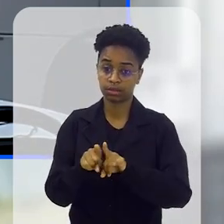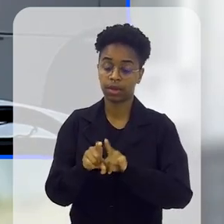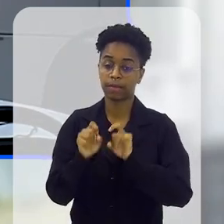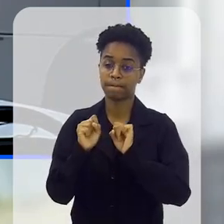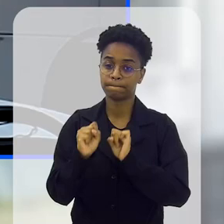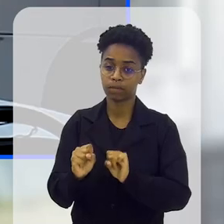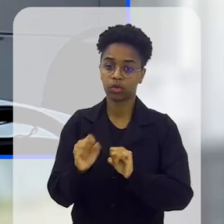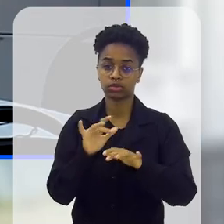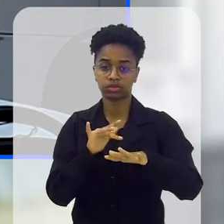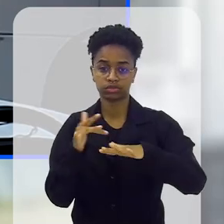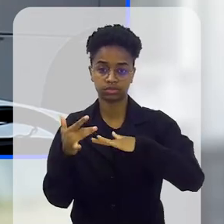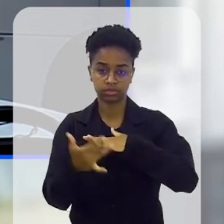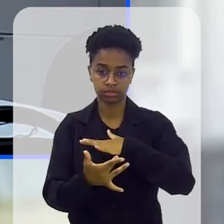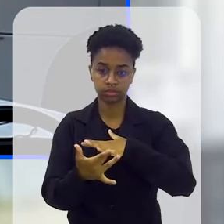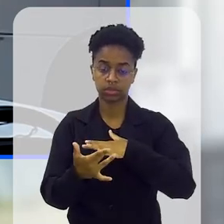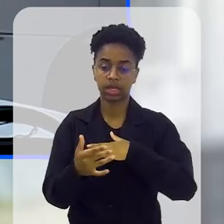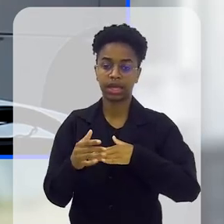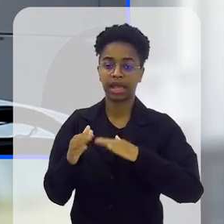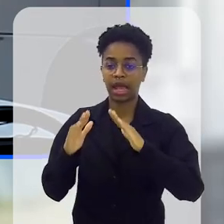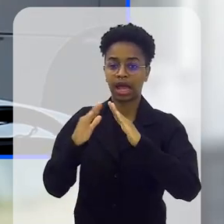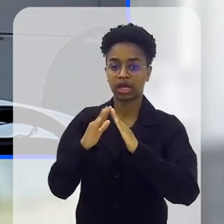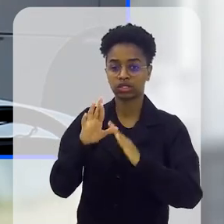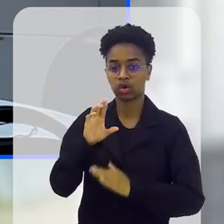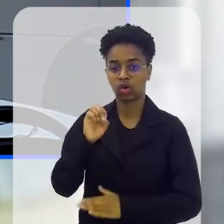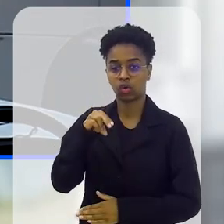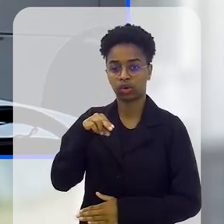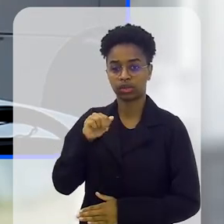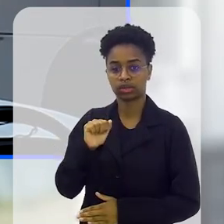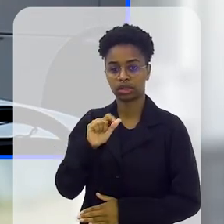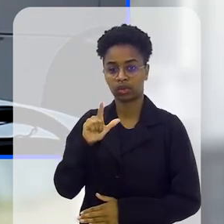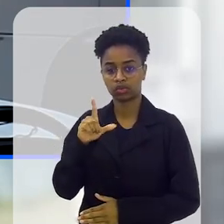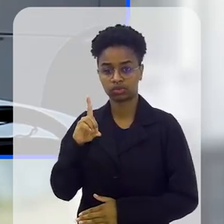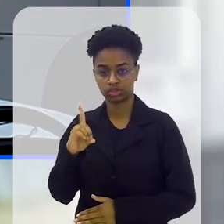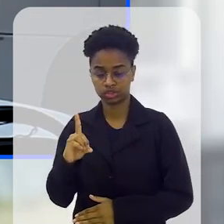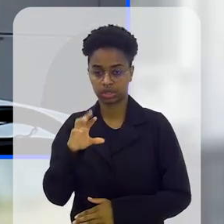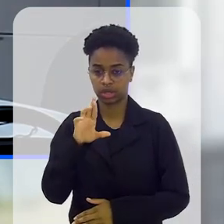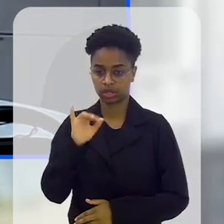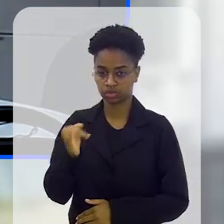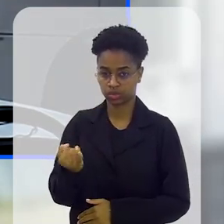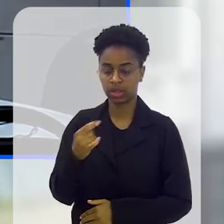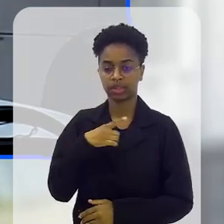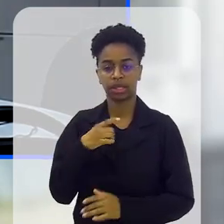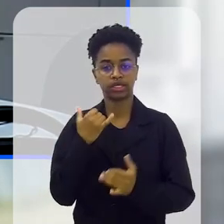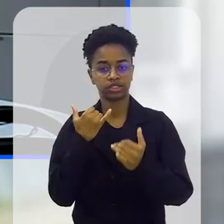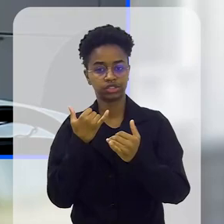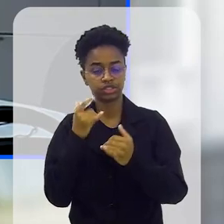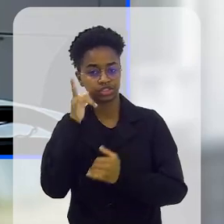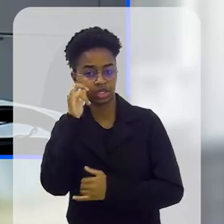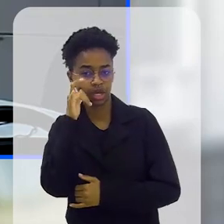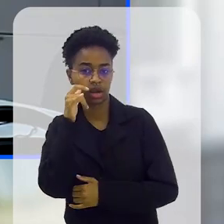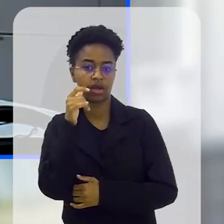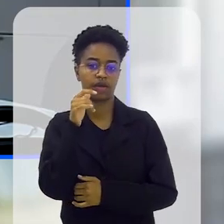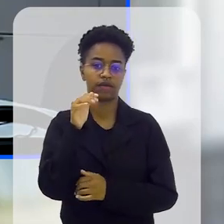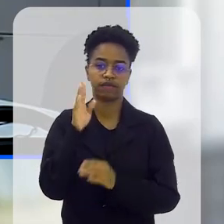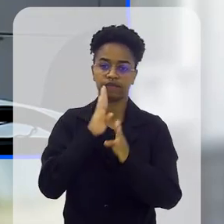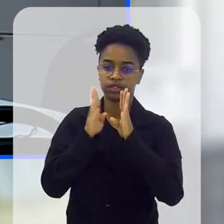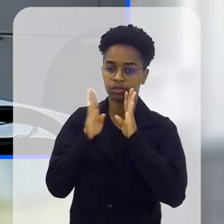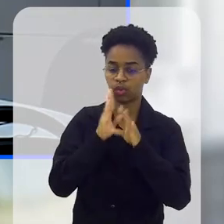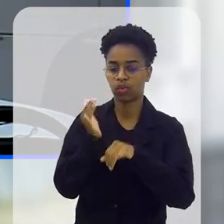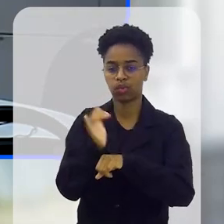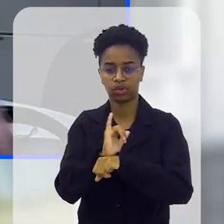e também pode acessar nossas mídias através do Casarrona de RJ, aí ali ele tem acesso ao Instagram,